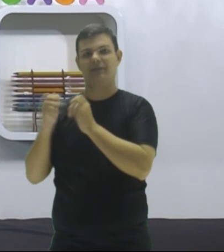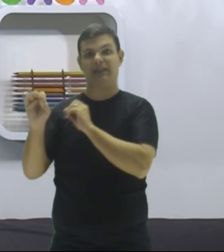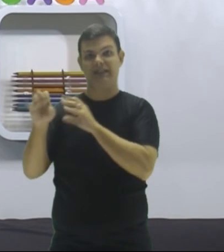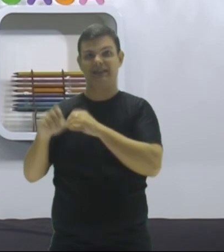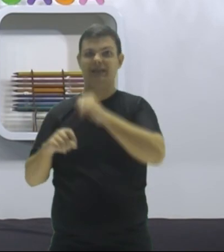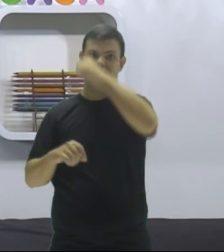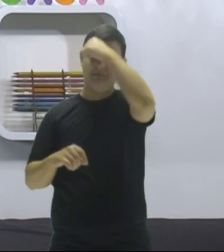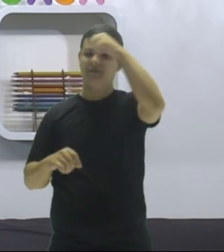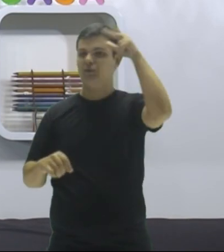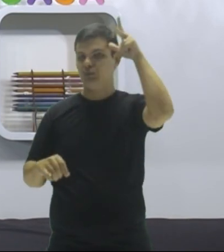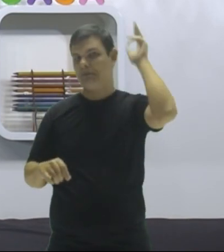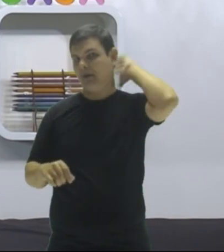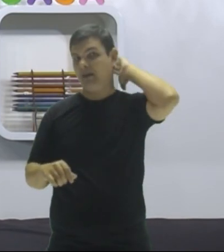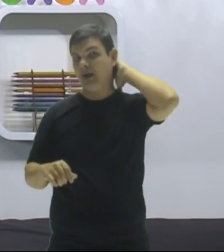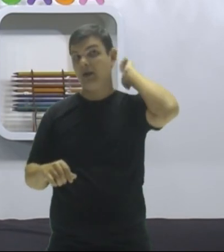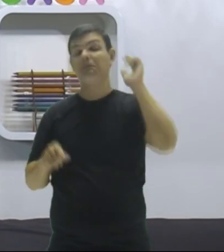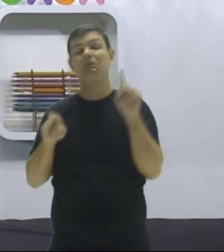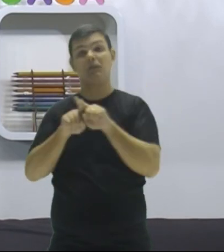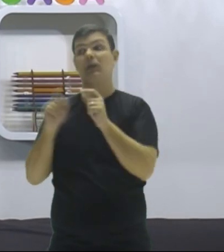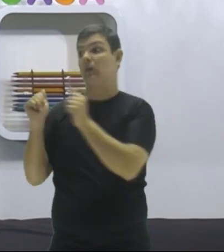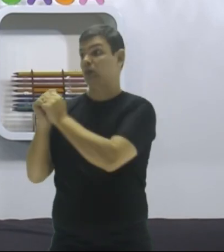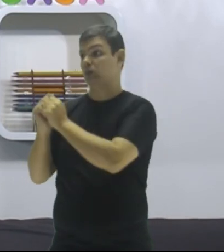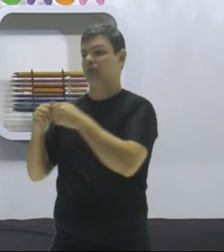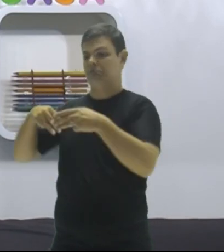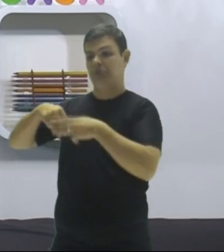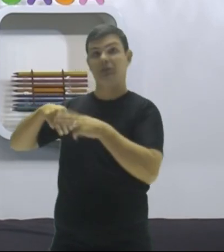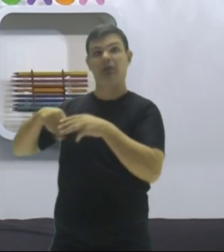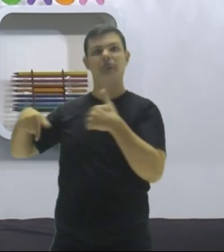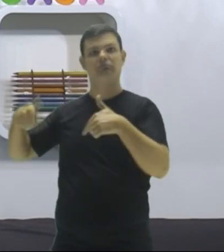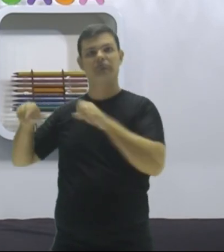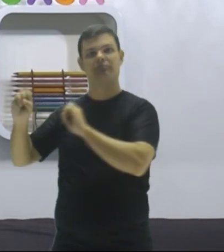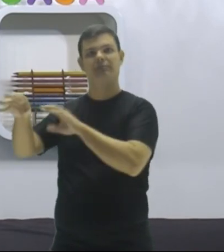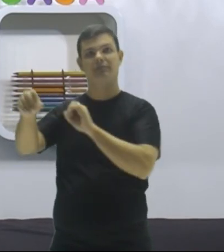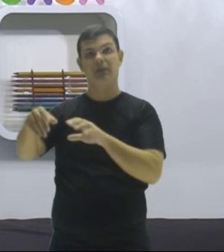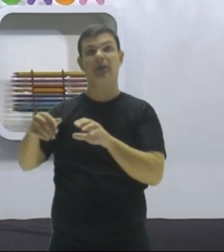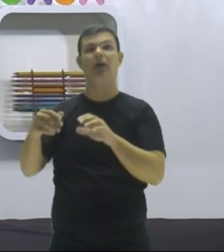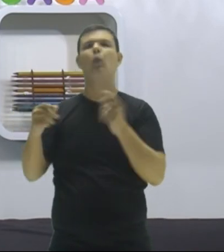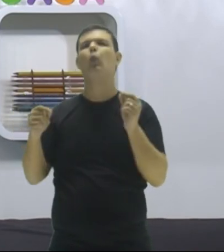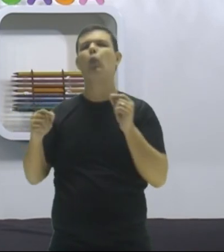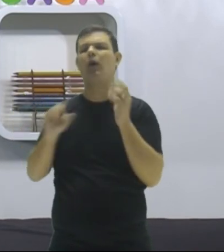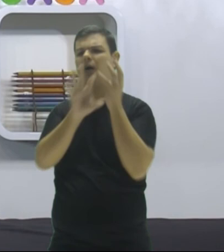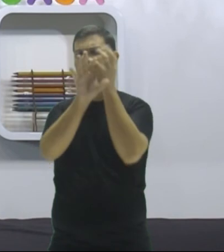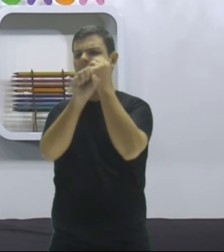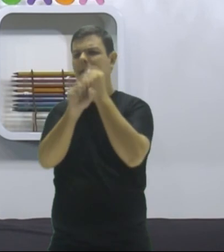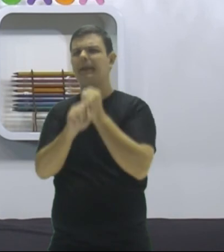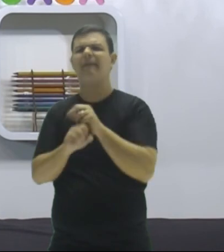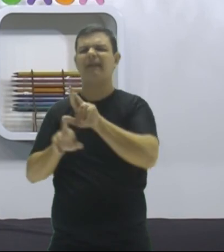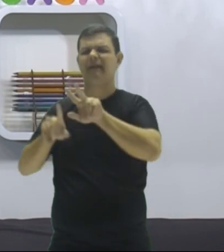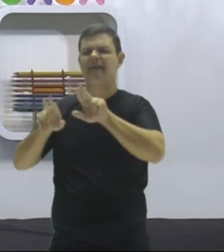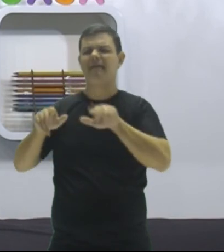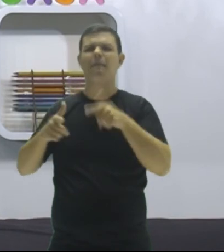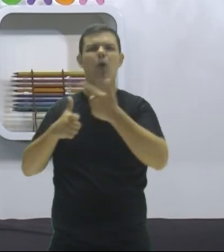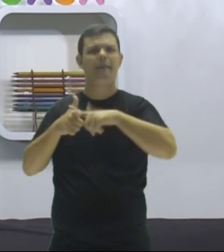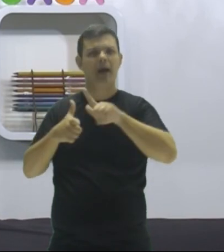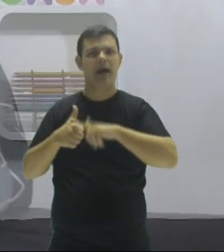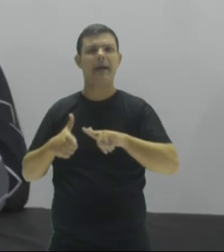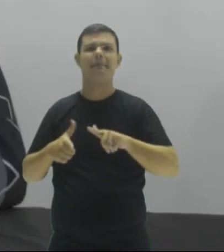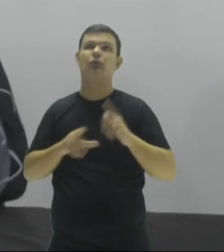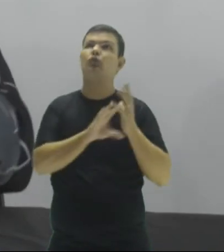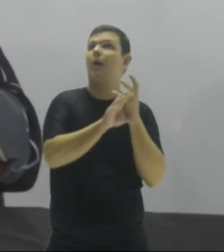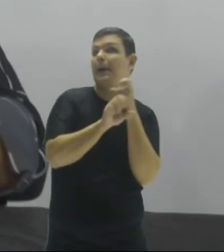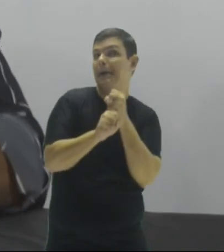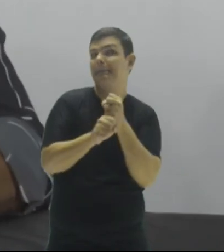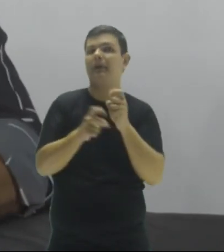que vai estar trabalhando também junto comigo matemática, tá? Nós vamos estar resolvendo vários problemas de adição,